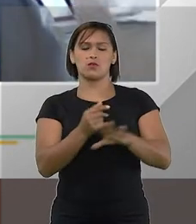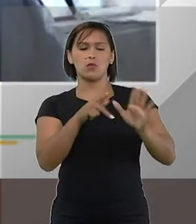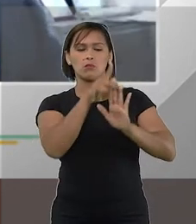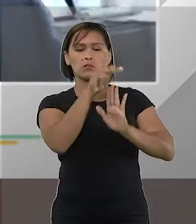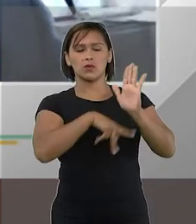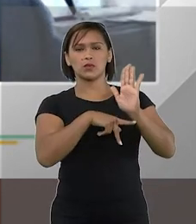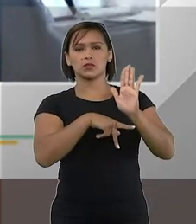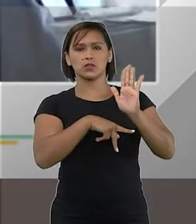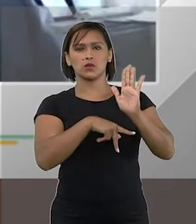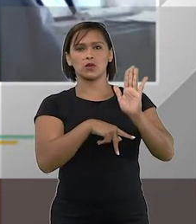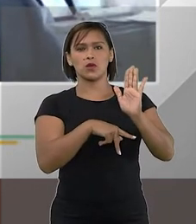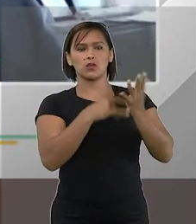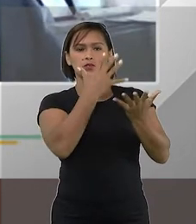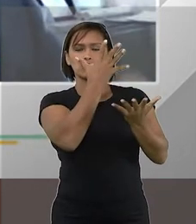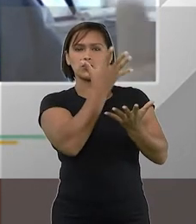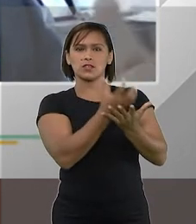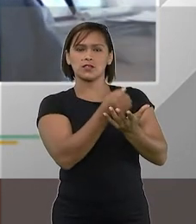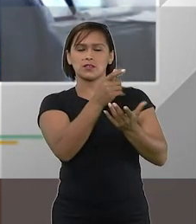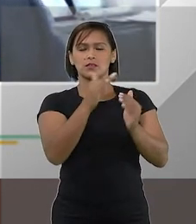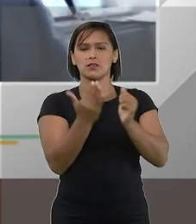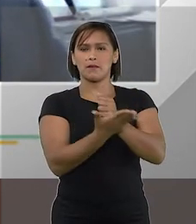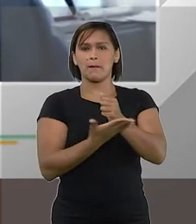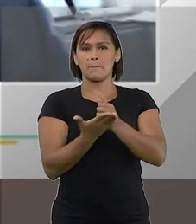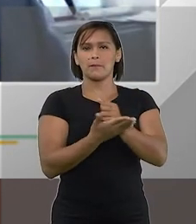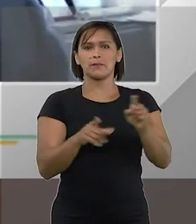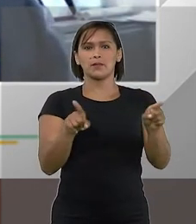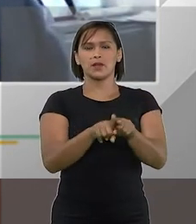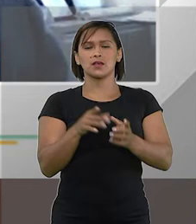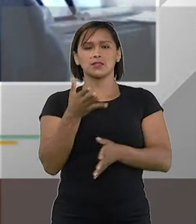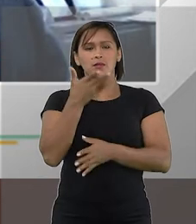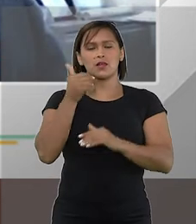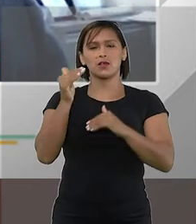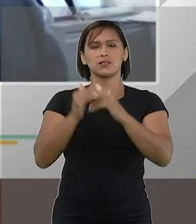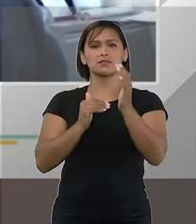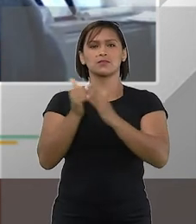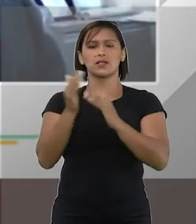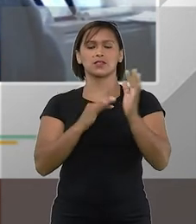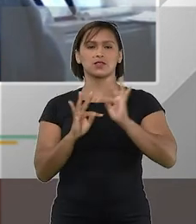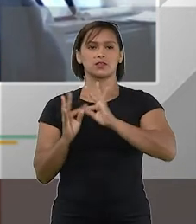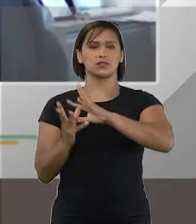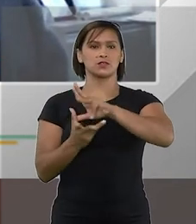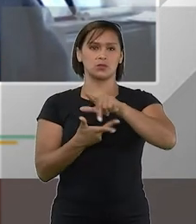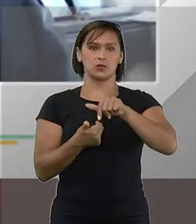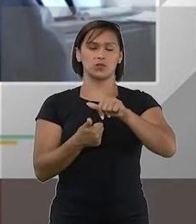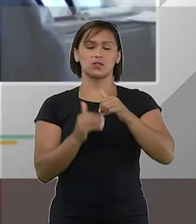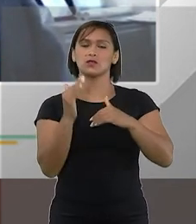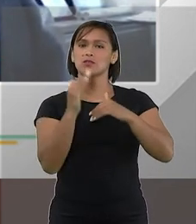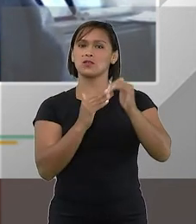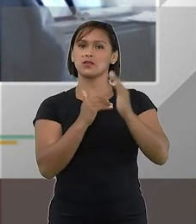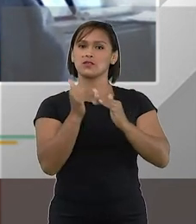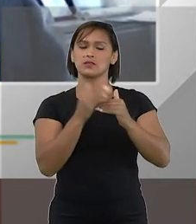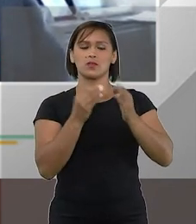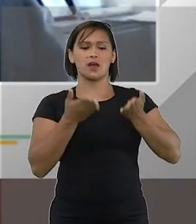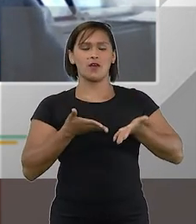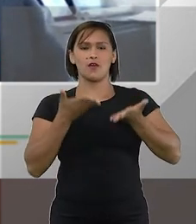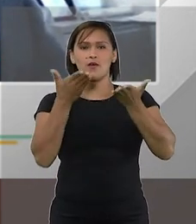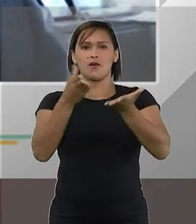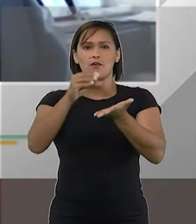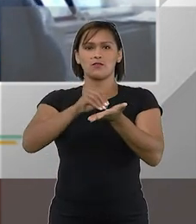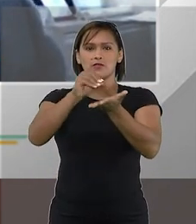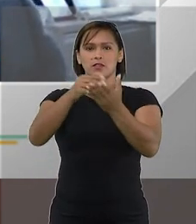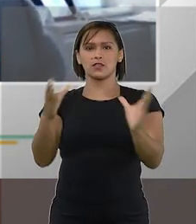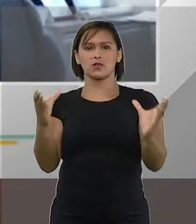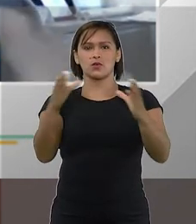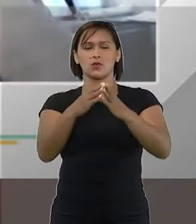protocolo de insolvência com base também nas melhores práticas mundiais são as práticas oferecidas